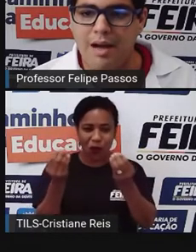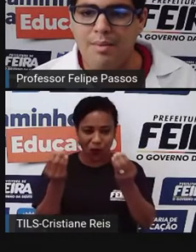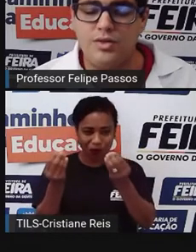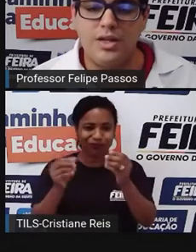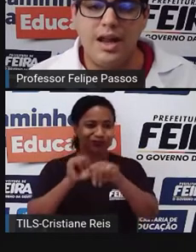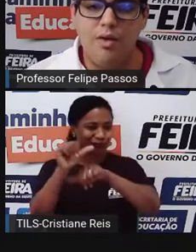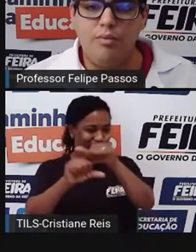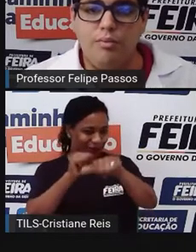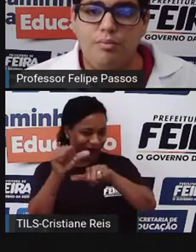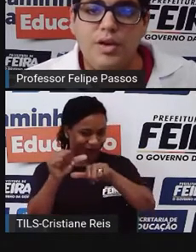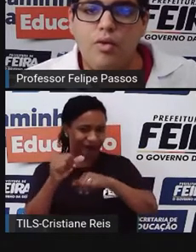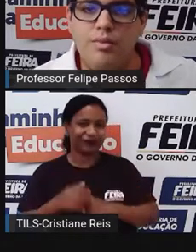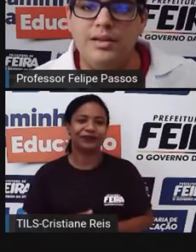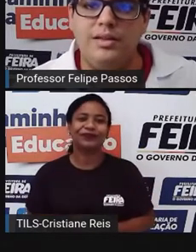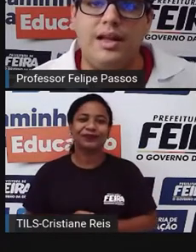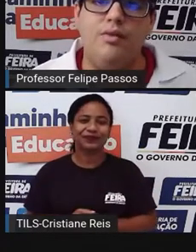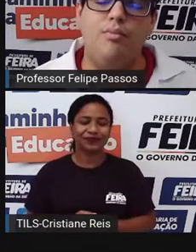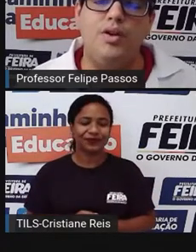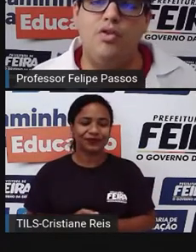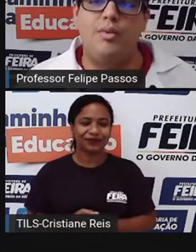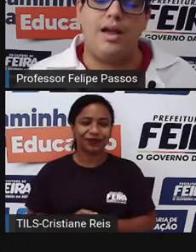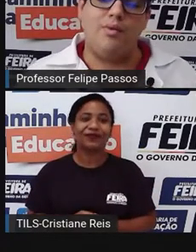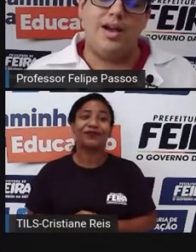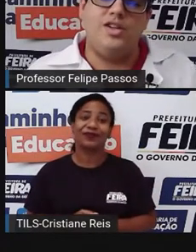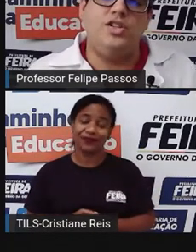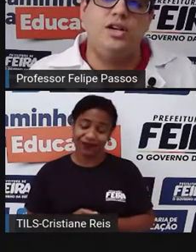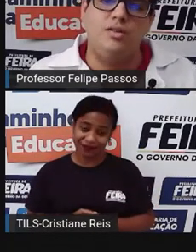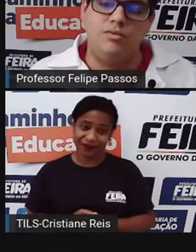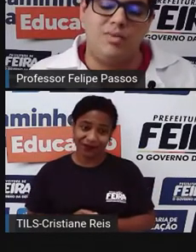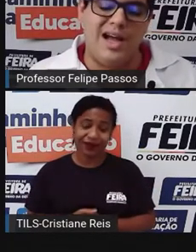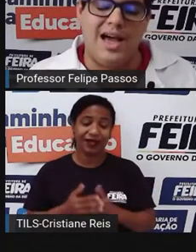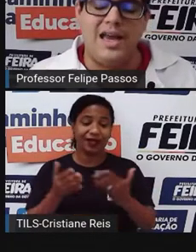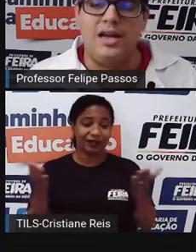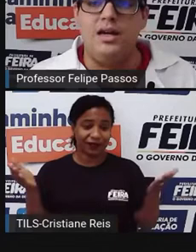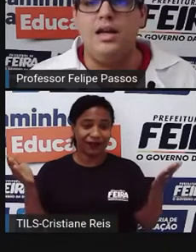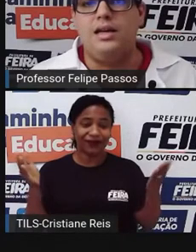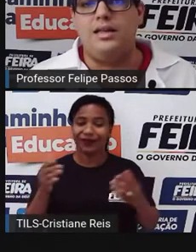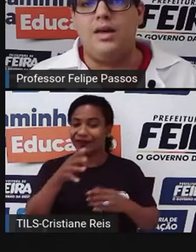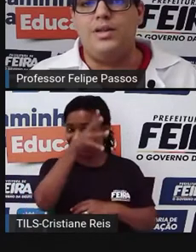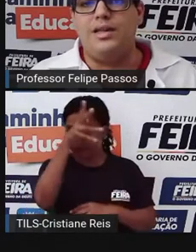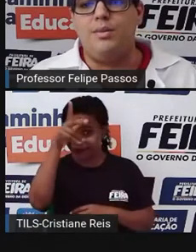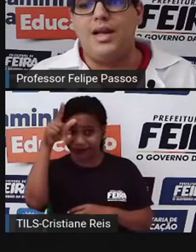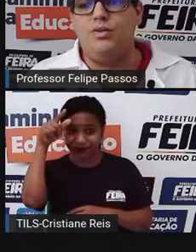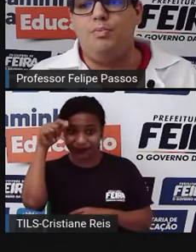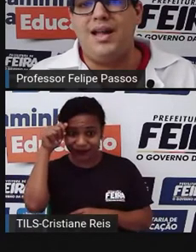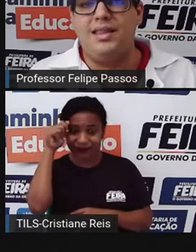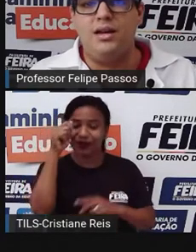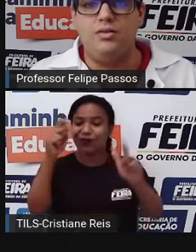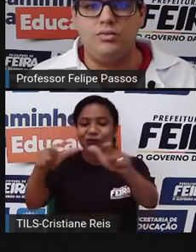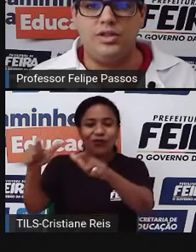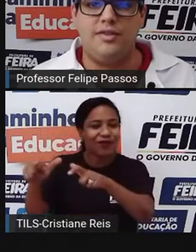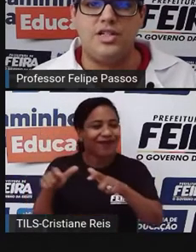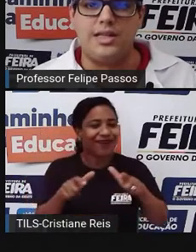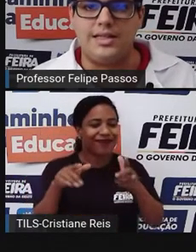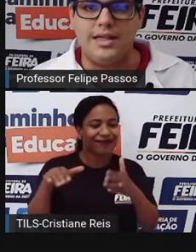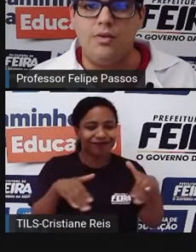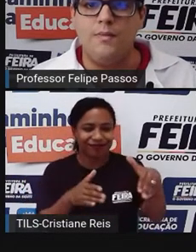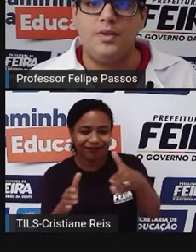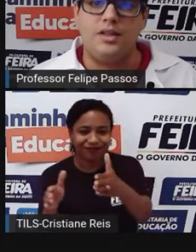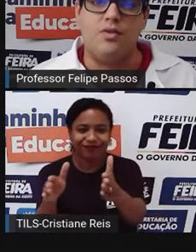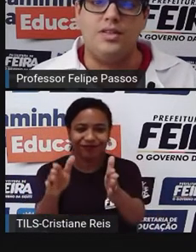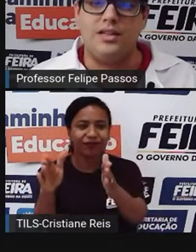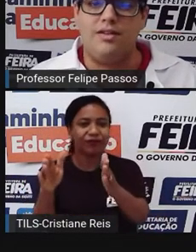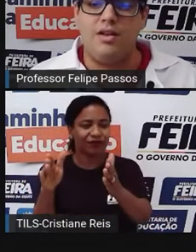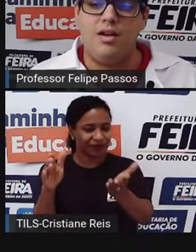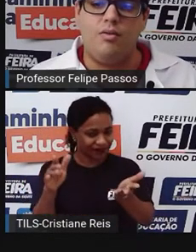A Amazônia, ela é um bioma, né? Um bioma é uma região, uma área que tem um determinado padrão de vegetação.